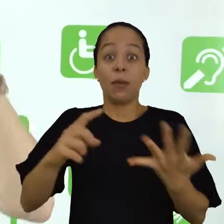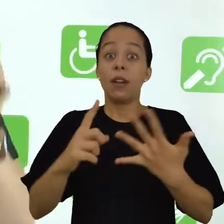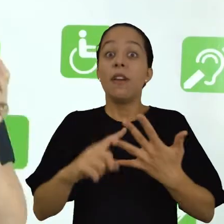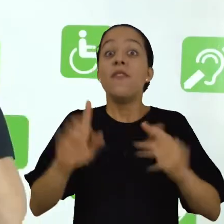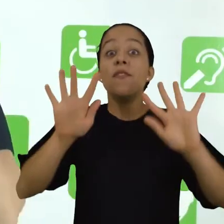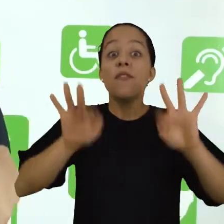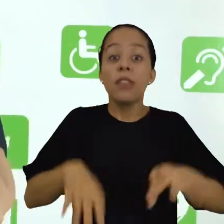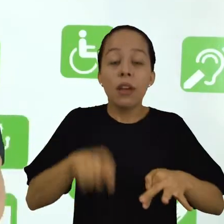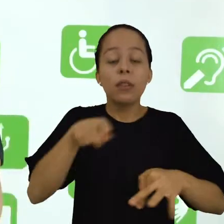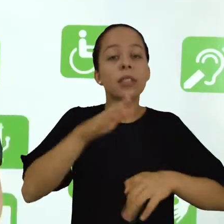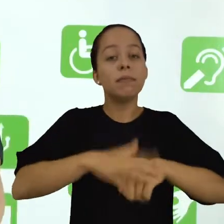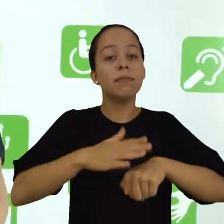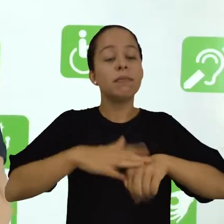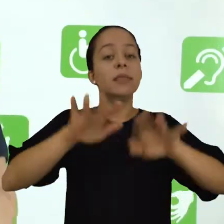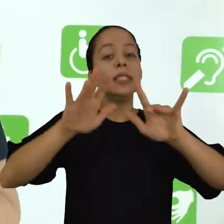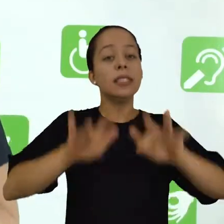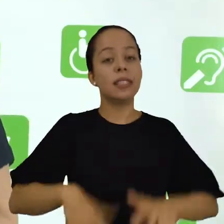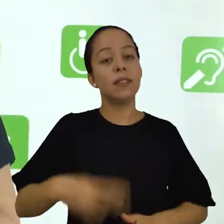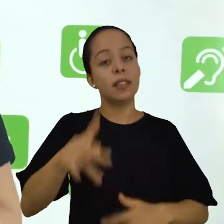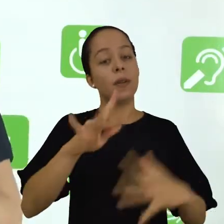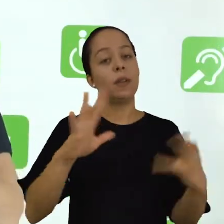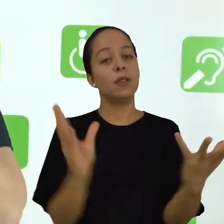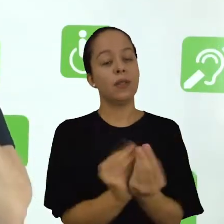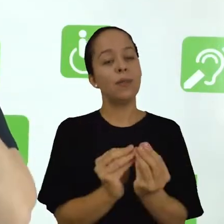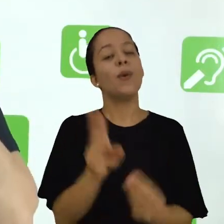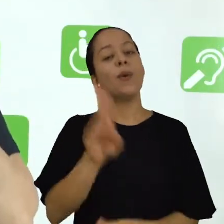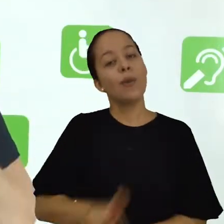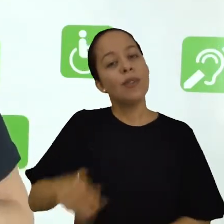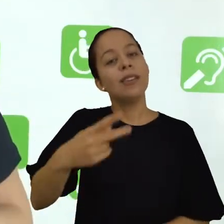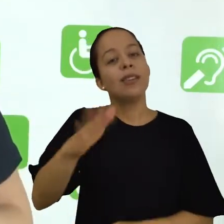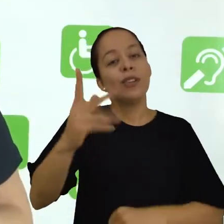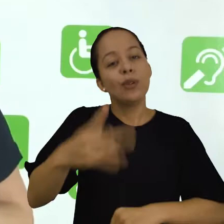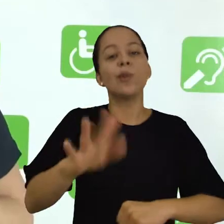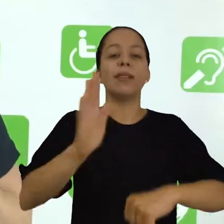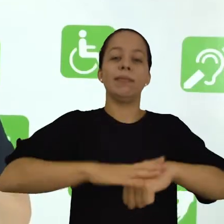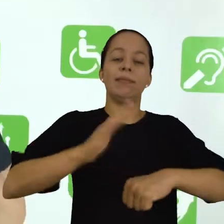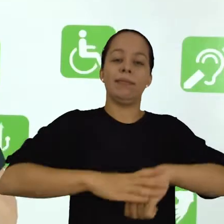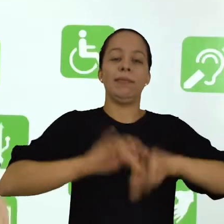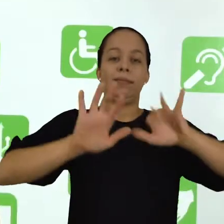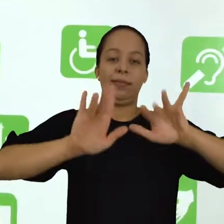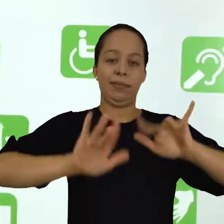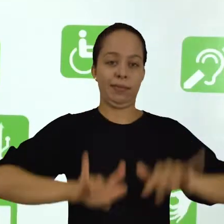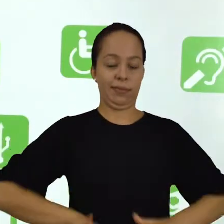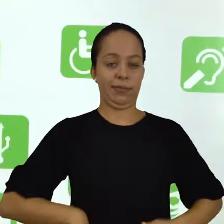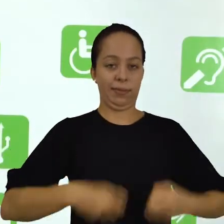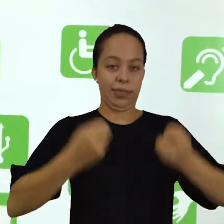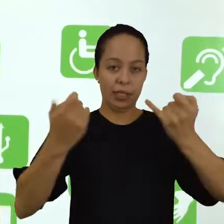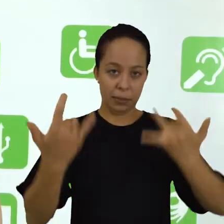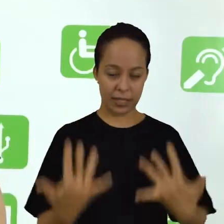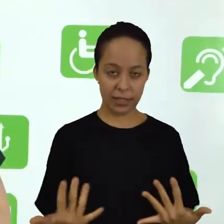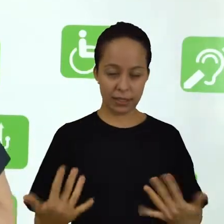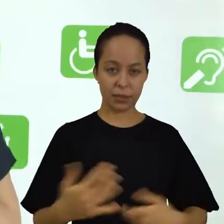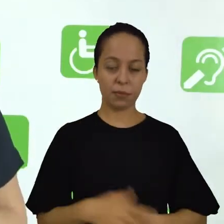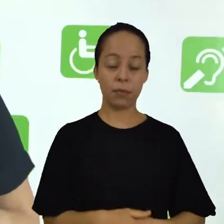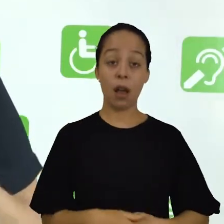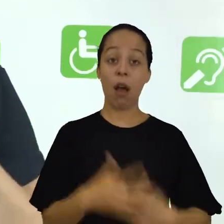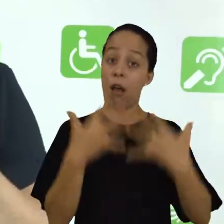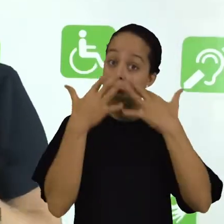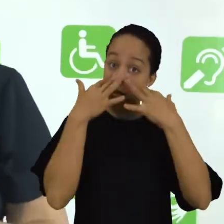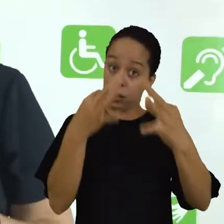redige o seu resumo utilizando as suas próprias palavras. Você tem que ter atenção para você